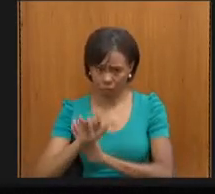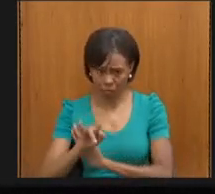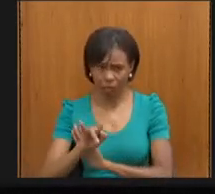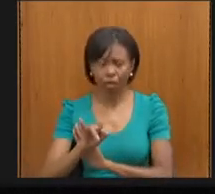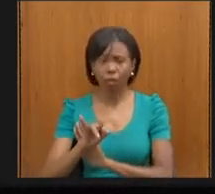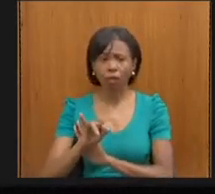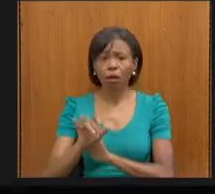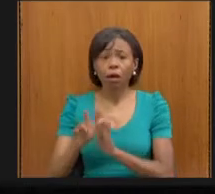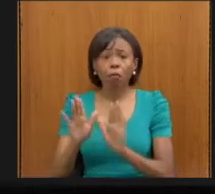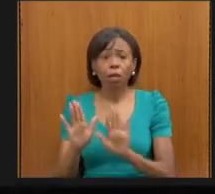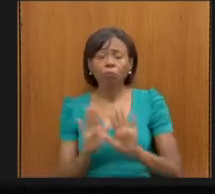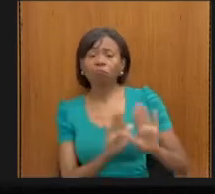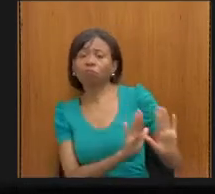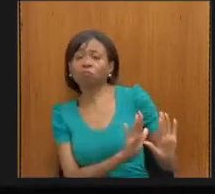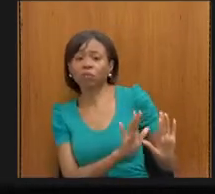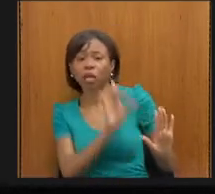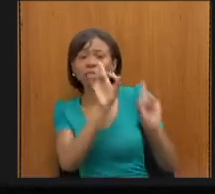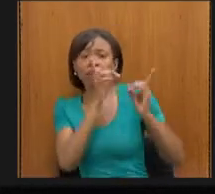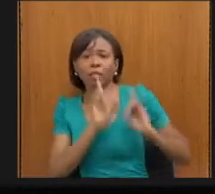deixados de lado,